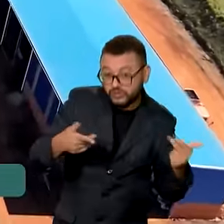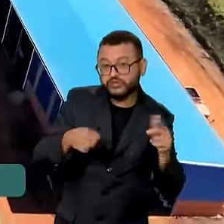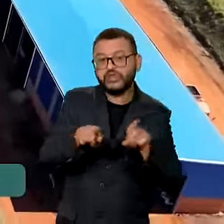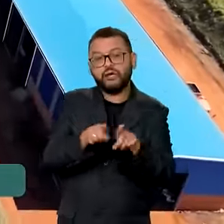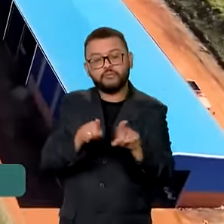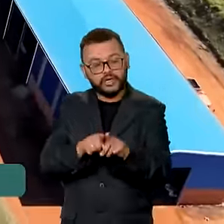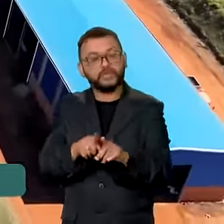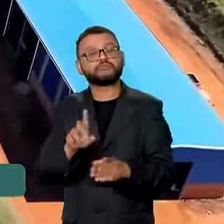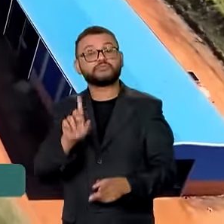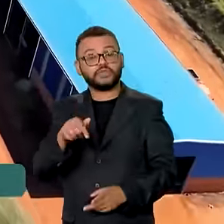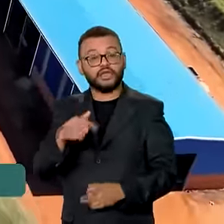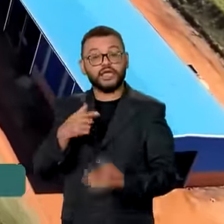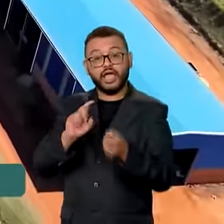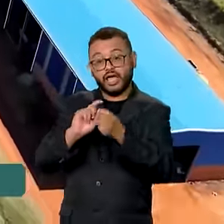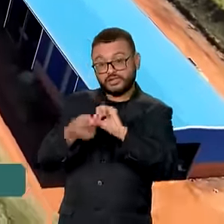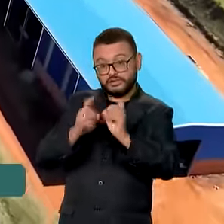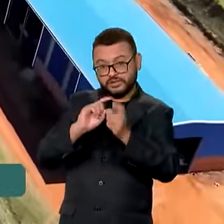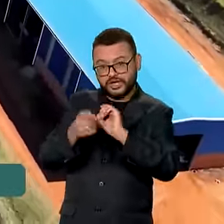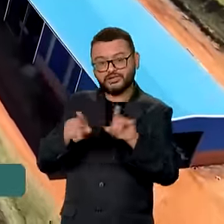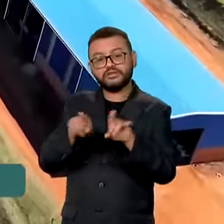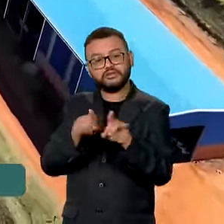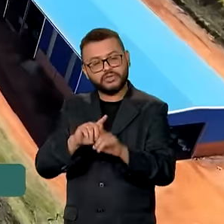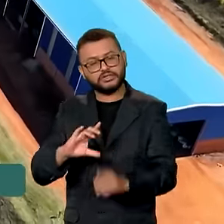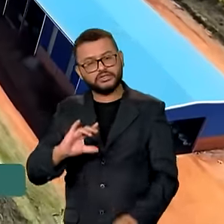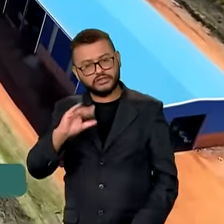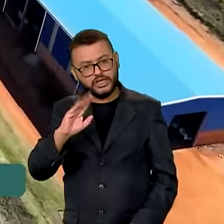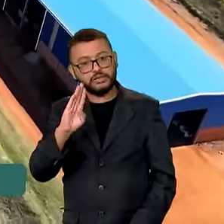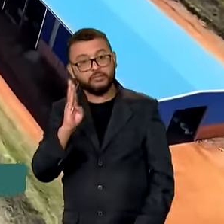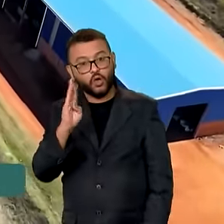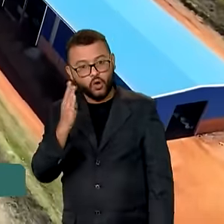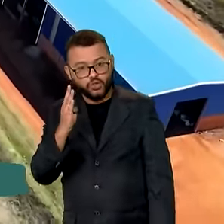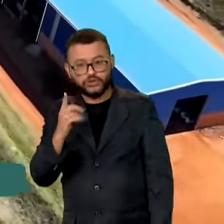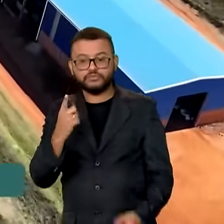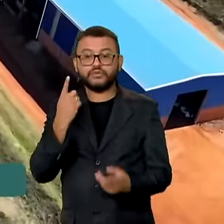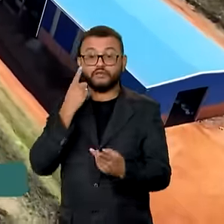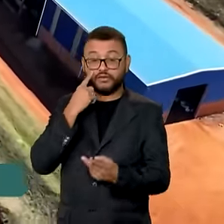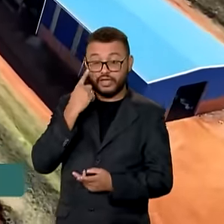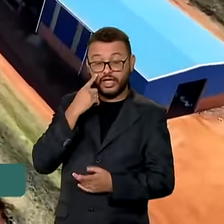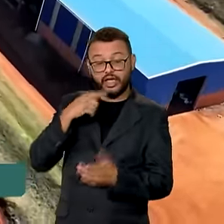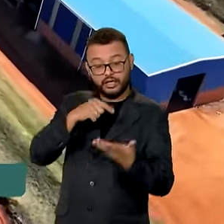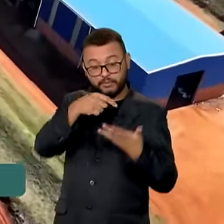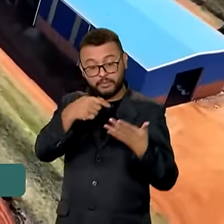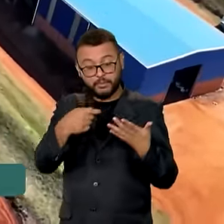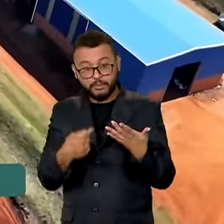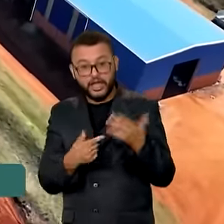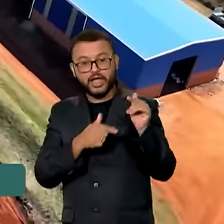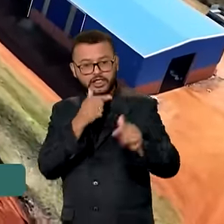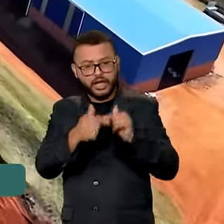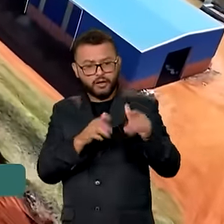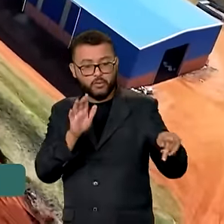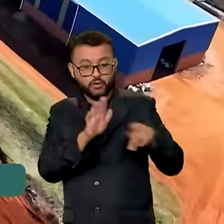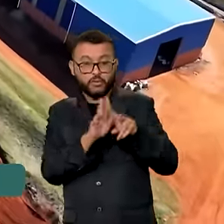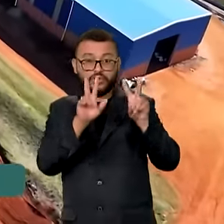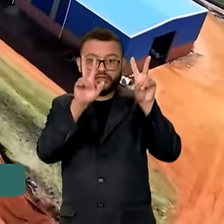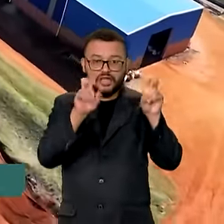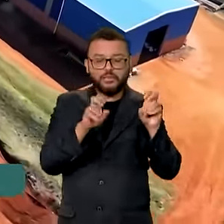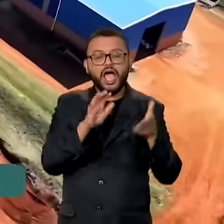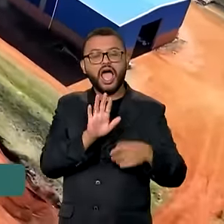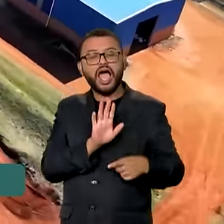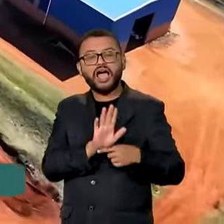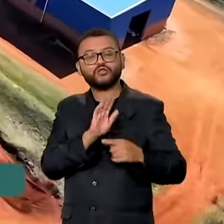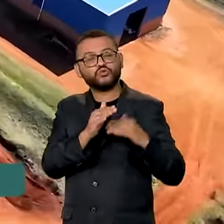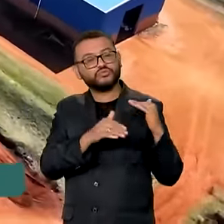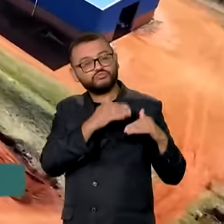Administração e Ciências Biológicas. A partir dessas áreas de atuação, o campus ajuda no